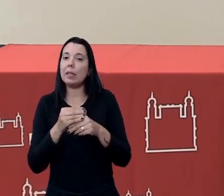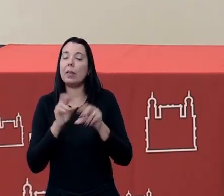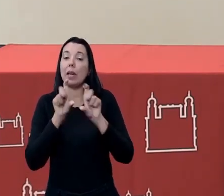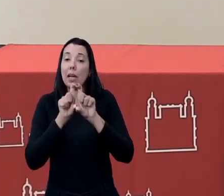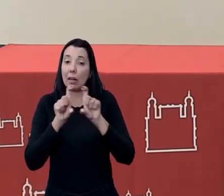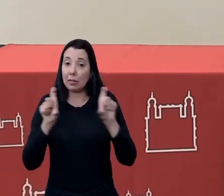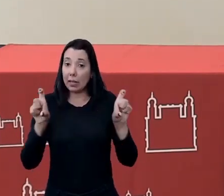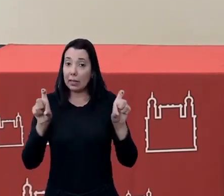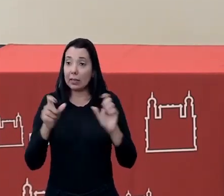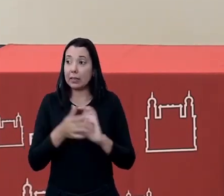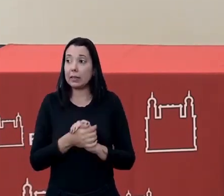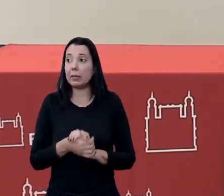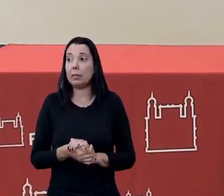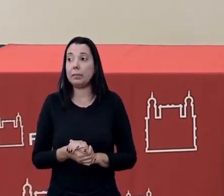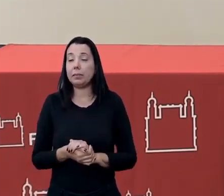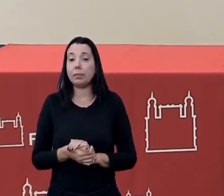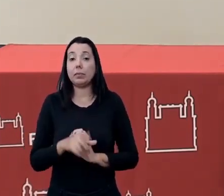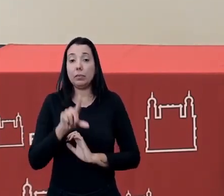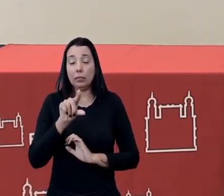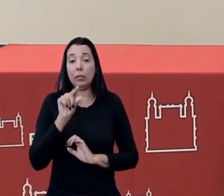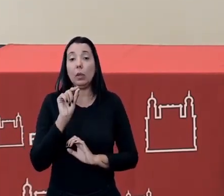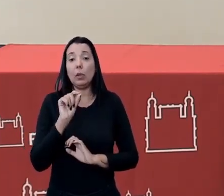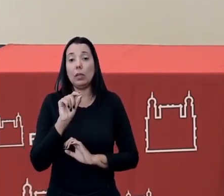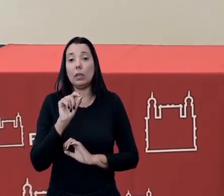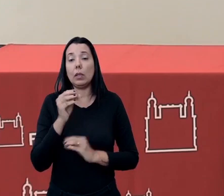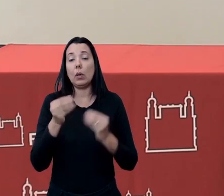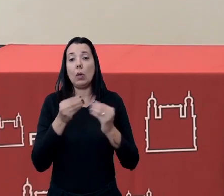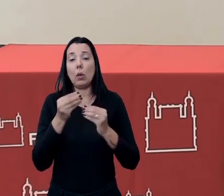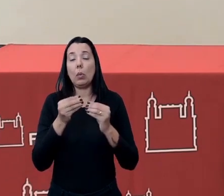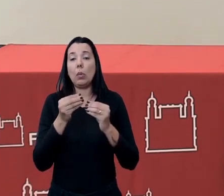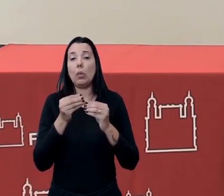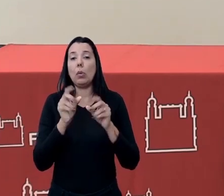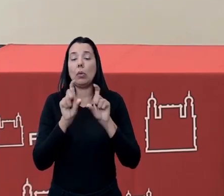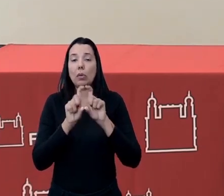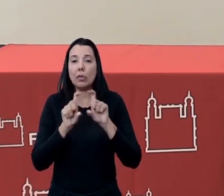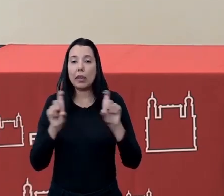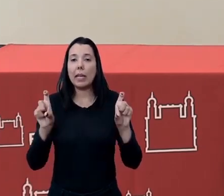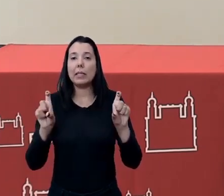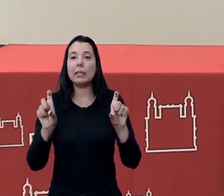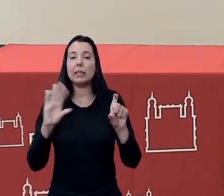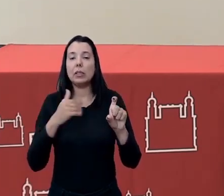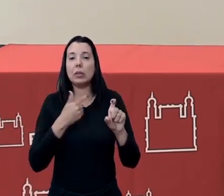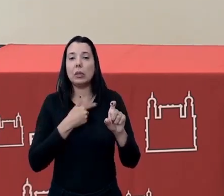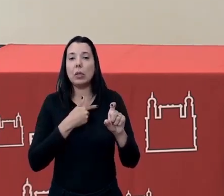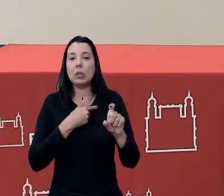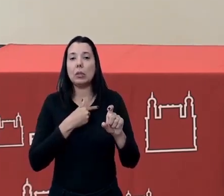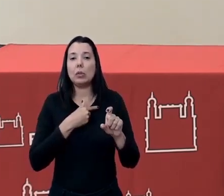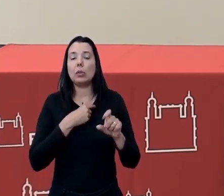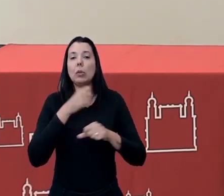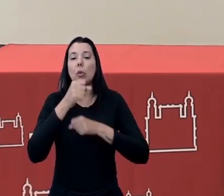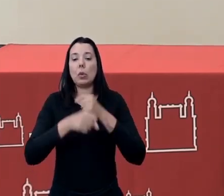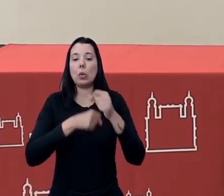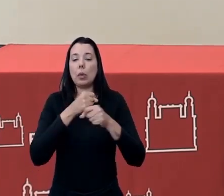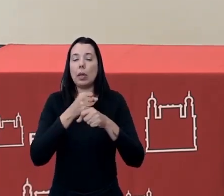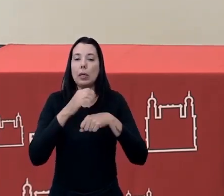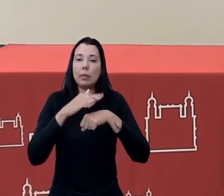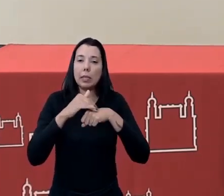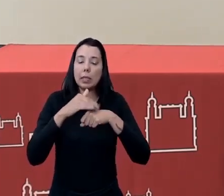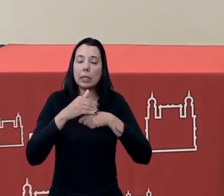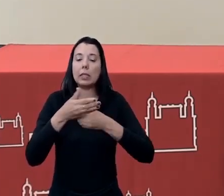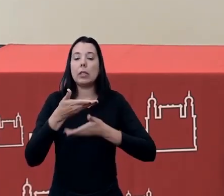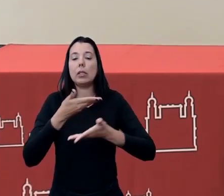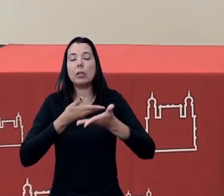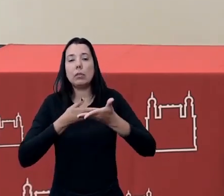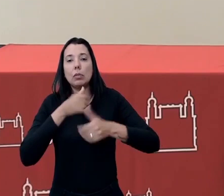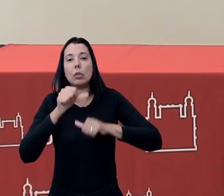frase a frase escolhida aqui como frase do nosso ano território afetivo de trocas